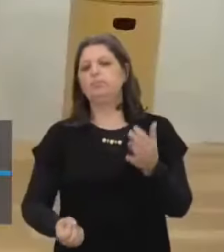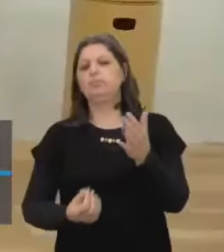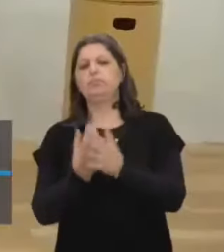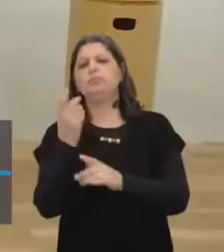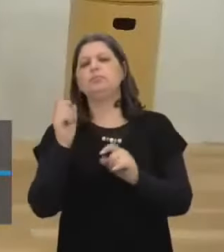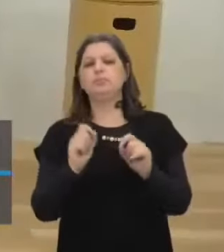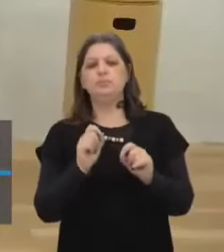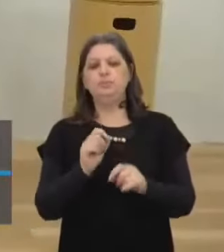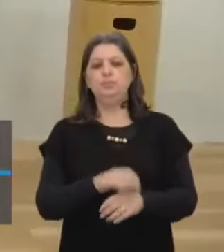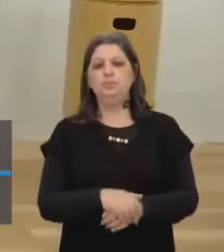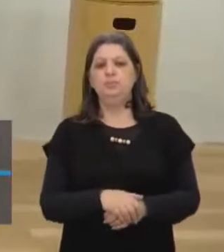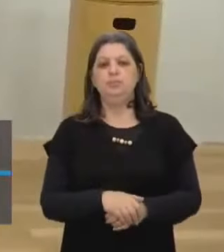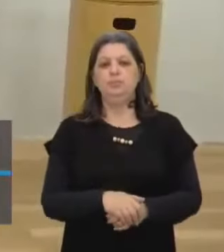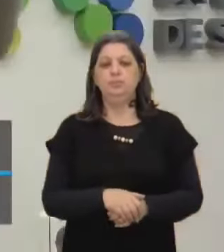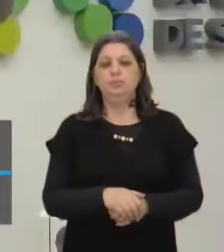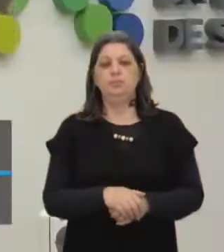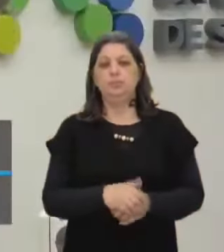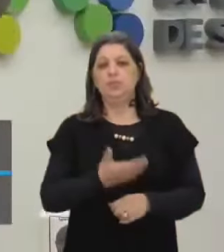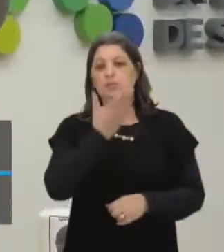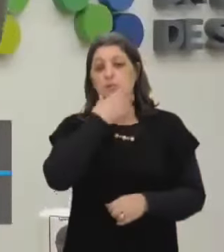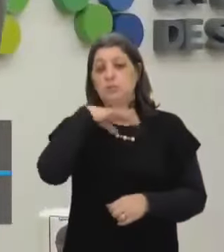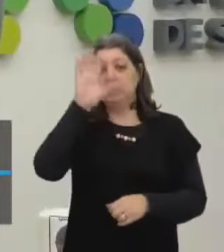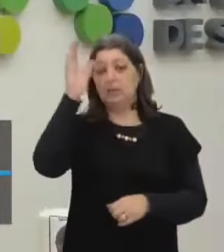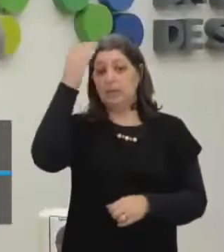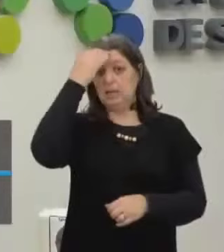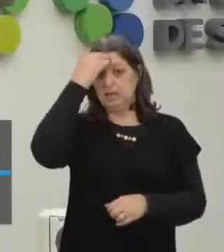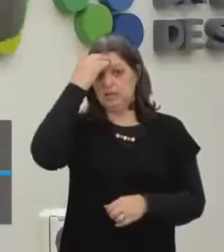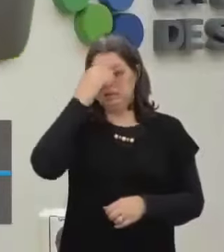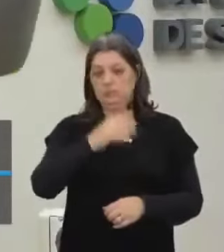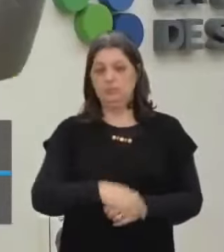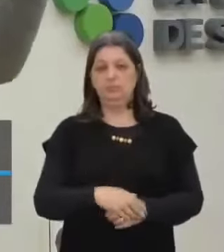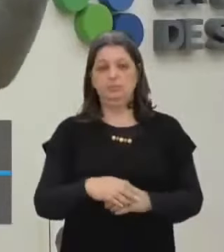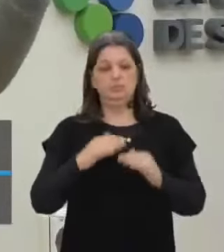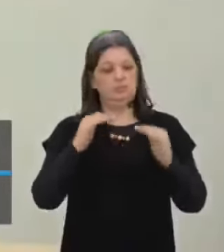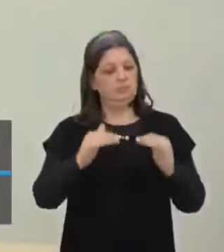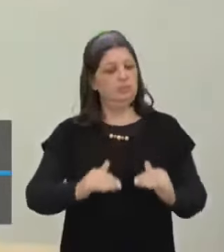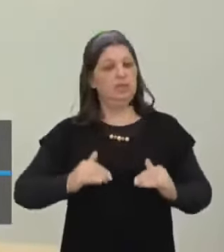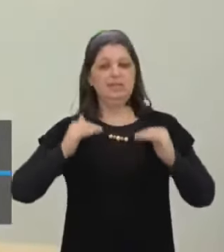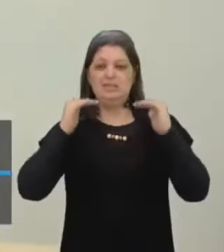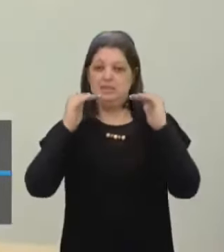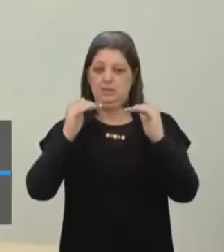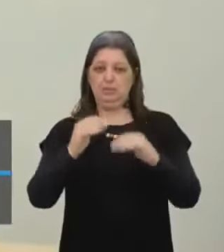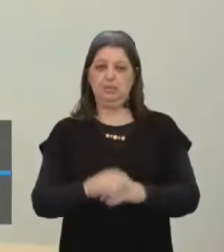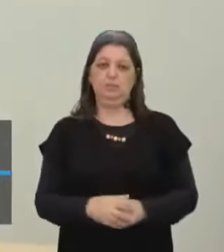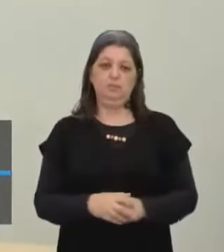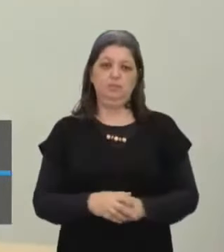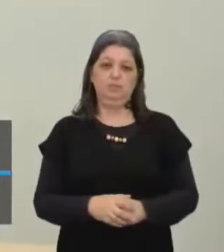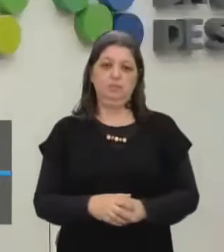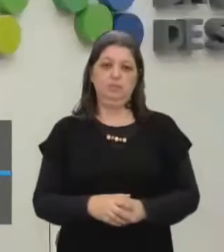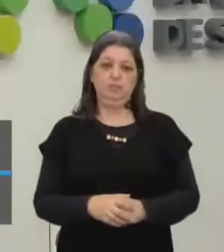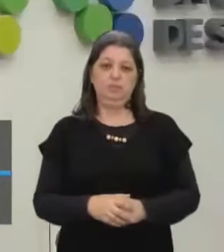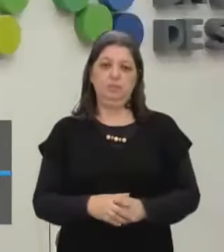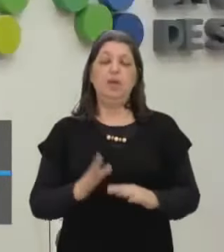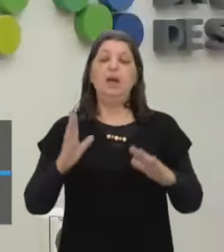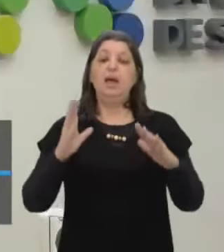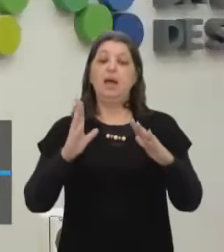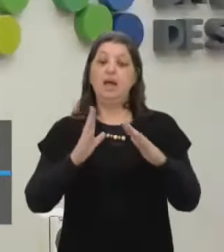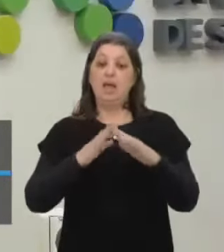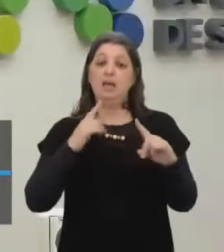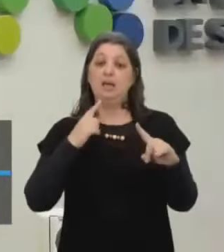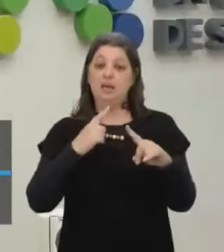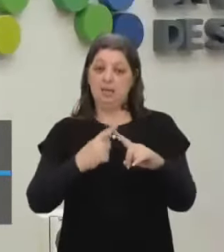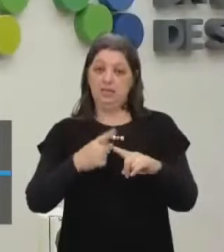será o suzerano dos suzeranos? O rei O soberano A igreja também, né? A igreja faz a parte